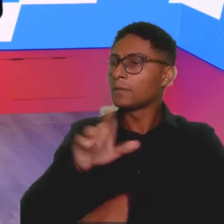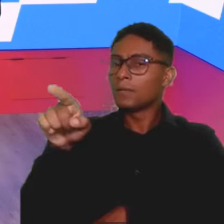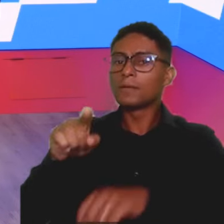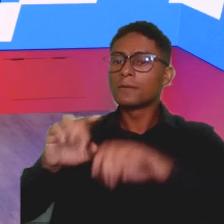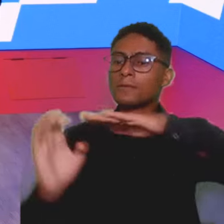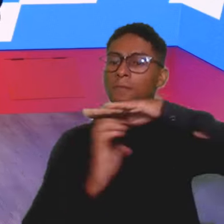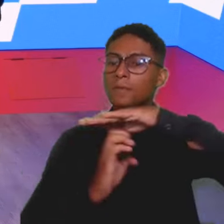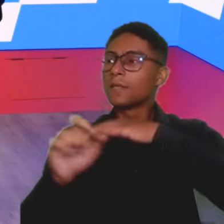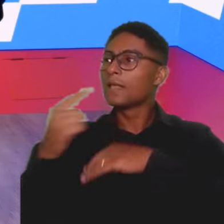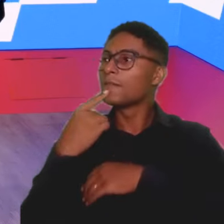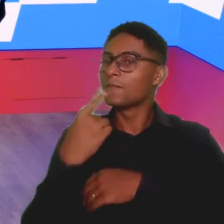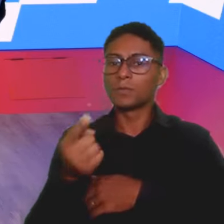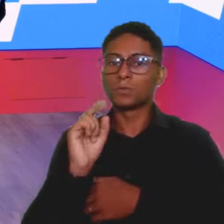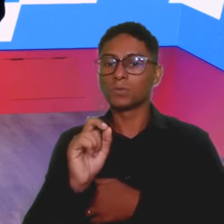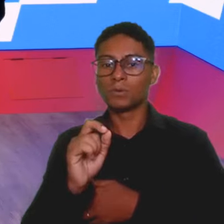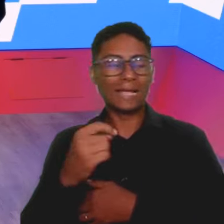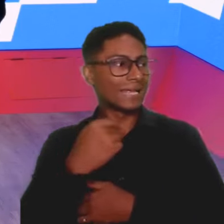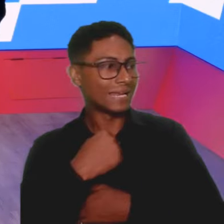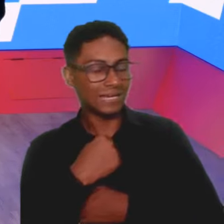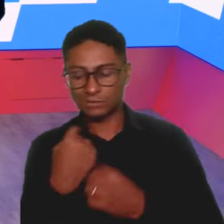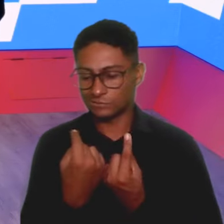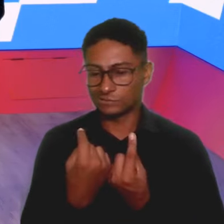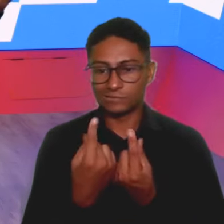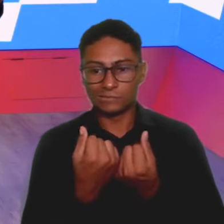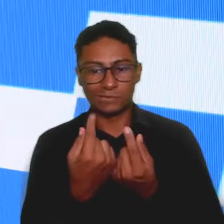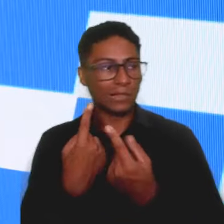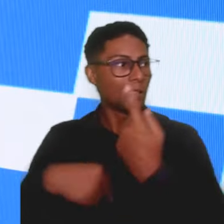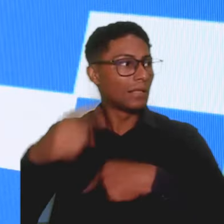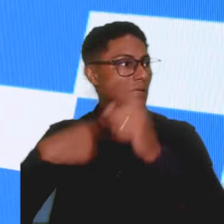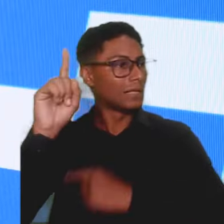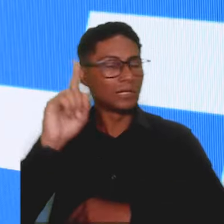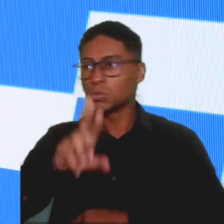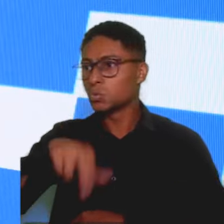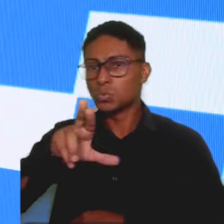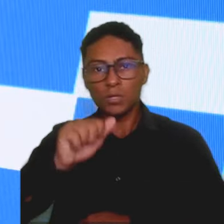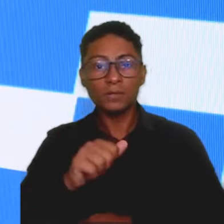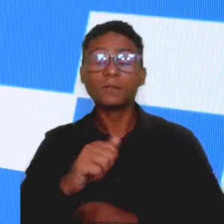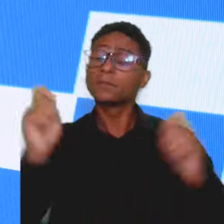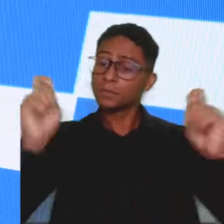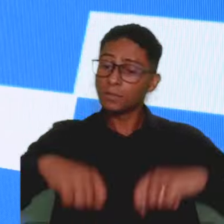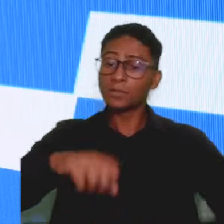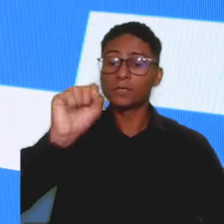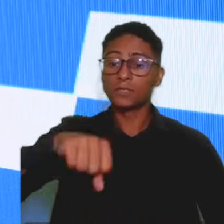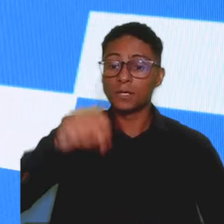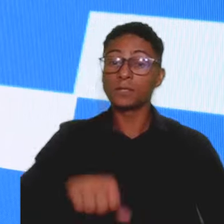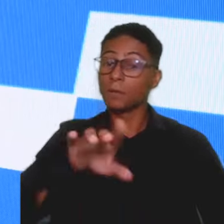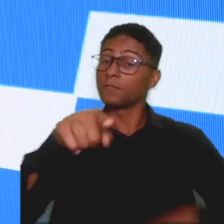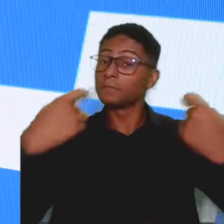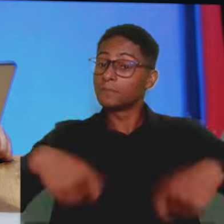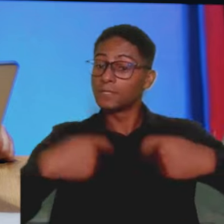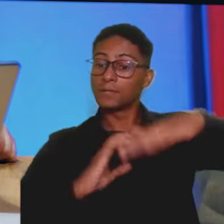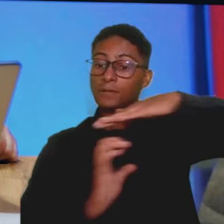falam, mas eu nunca vou poder aumentar o meu ganho, o meu prolabore? Eu falo, sim, desde que a tua receita